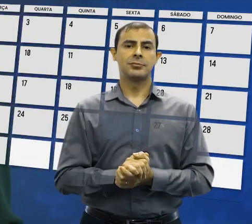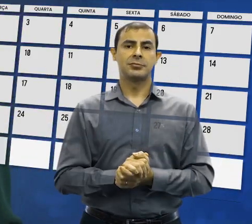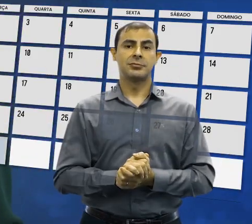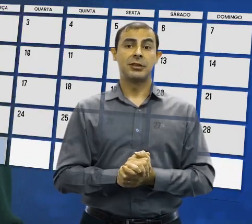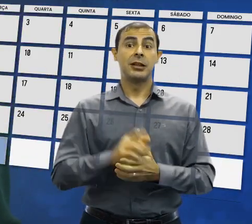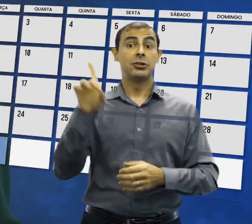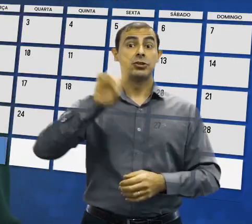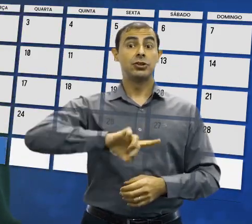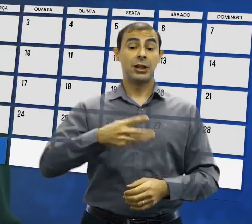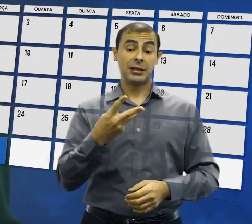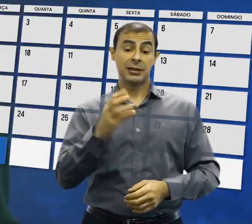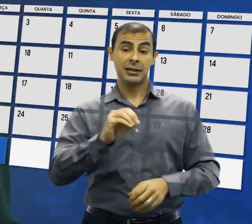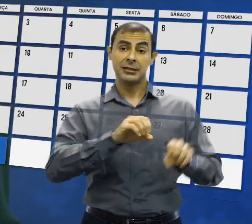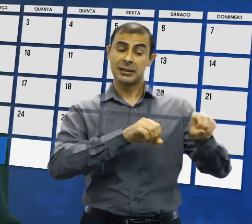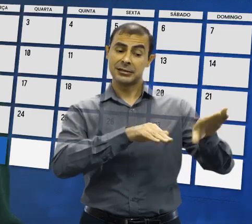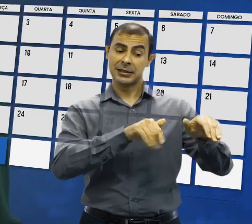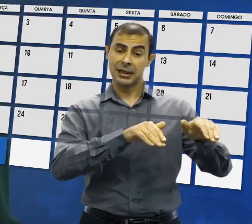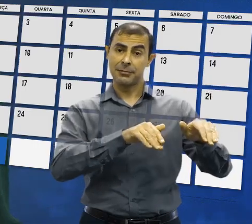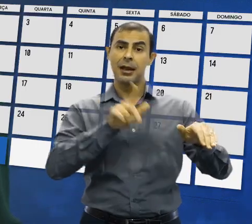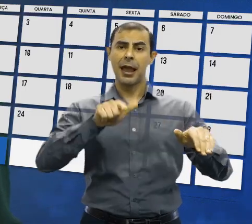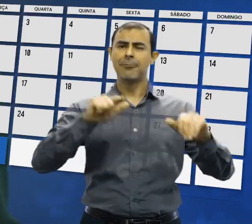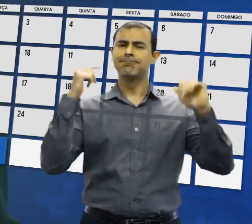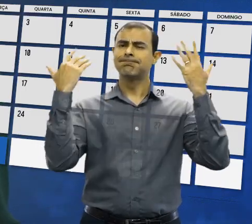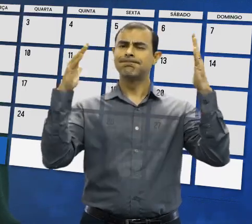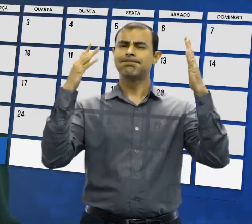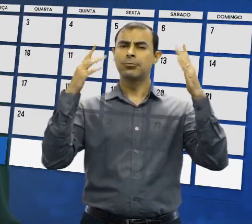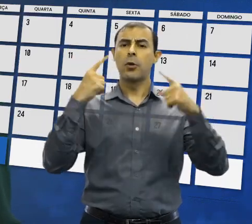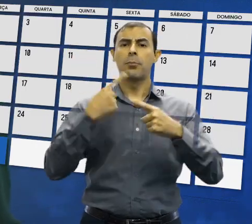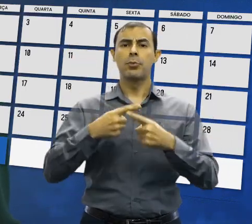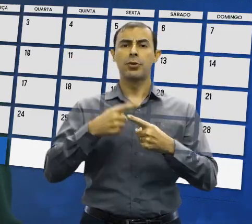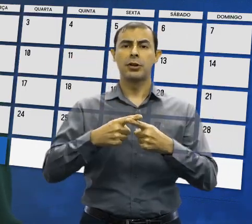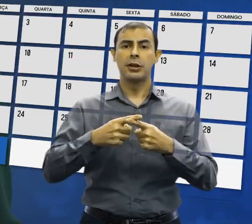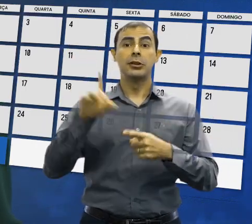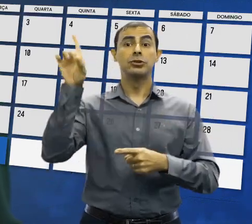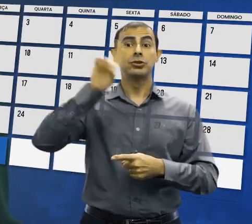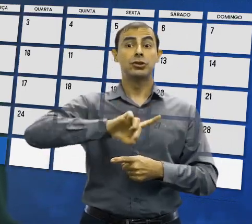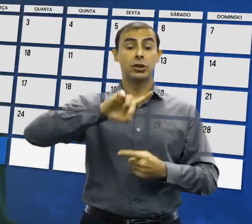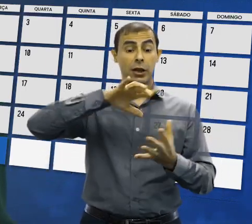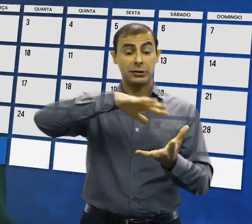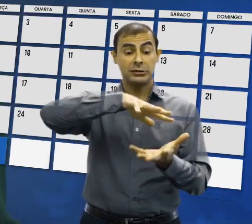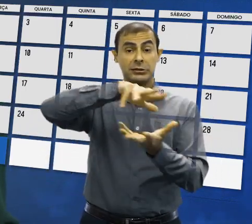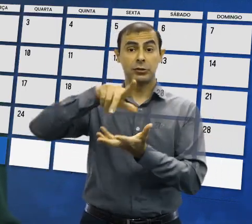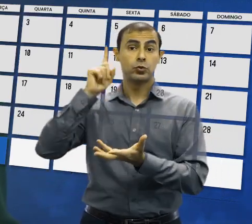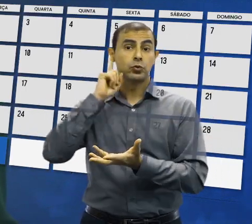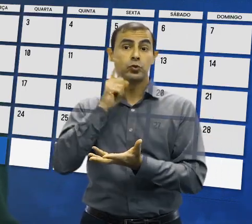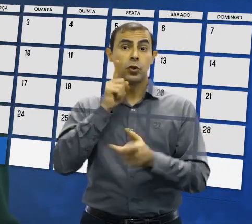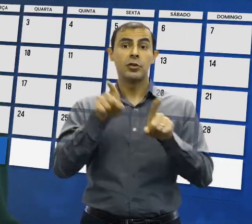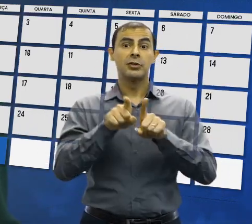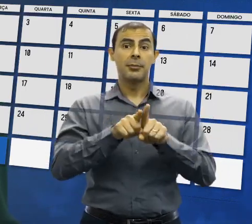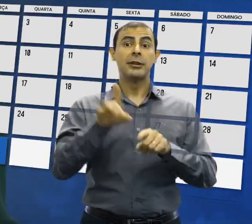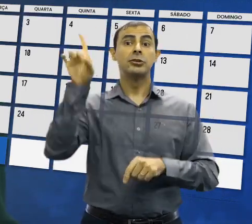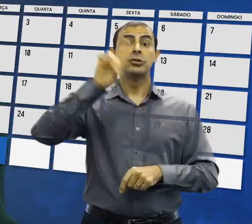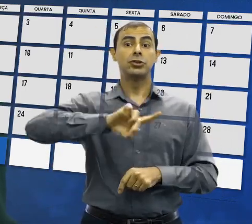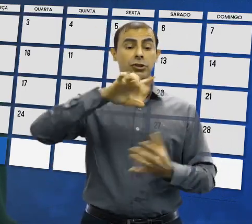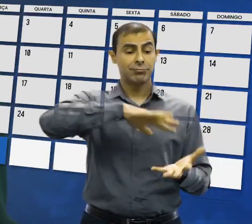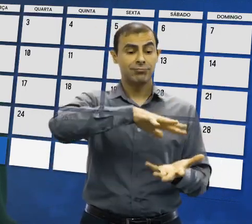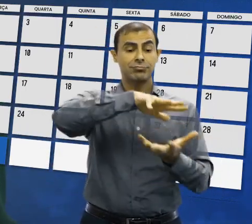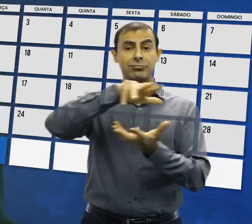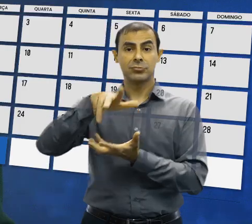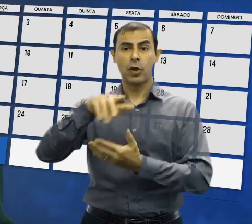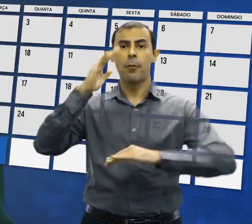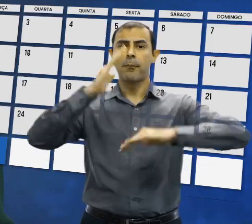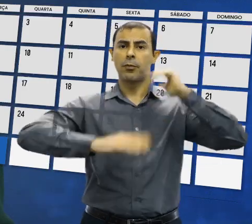Já no dia 30 de setembro, a comemoração é do Dia Internacional do Surdo e Dia Internacional do